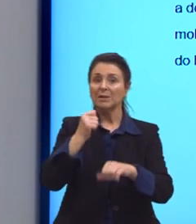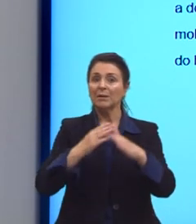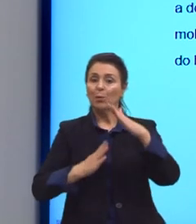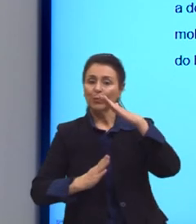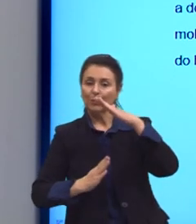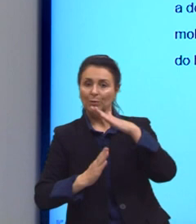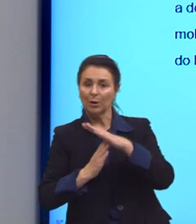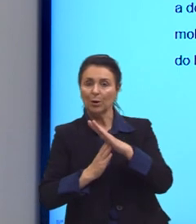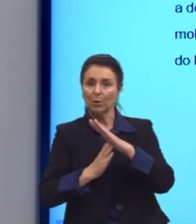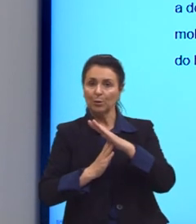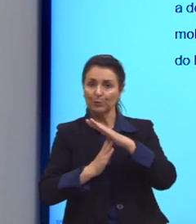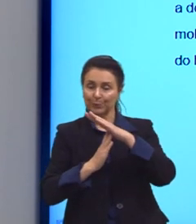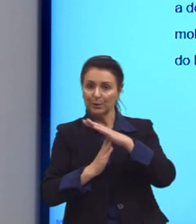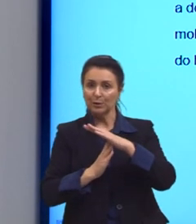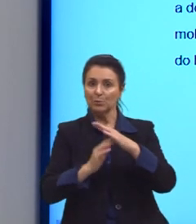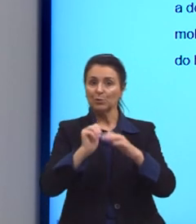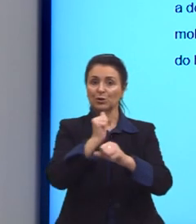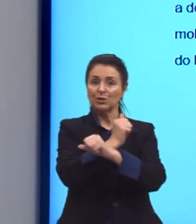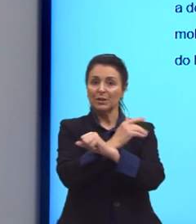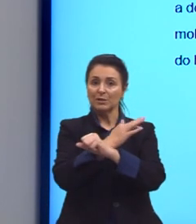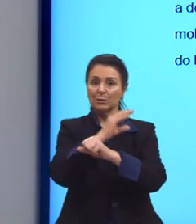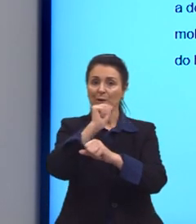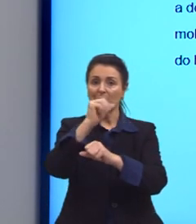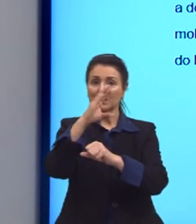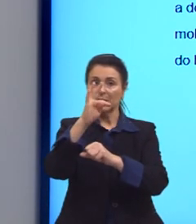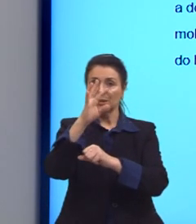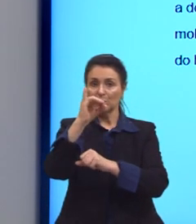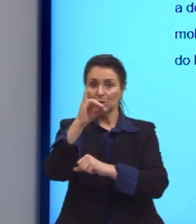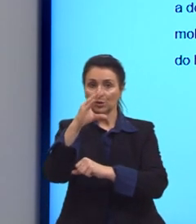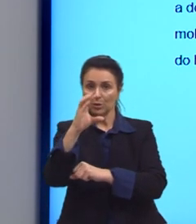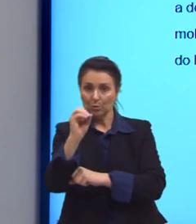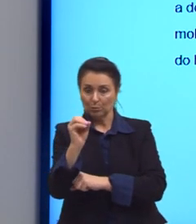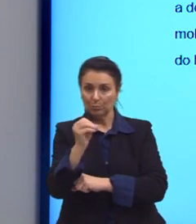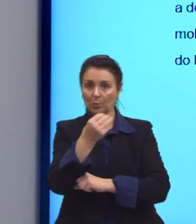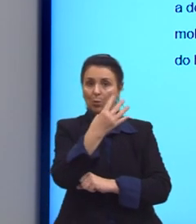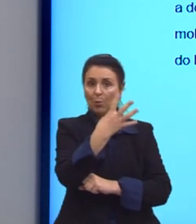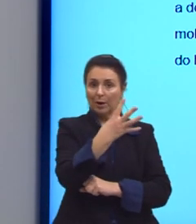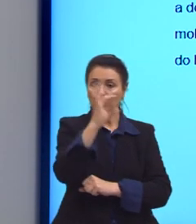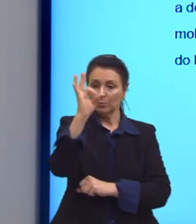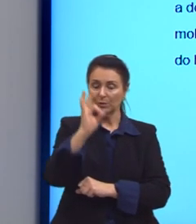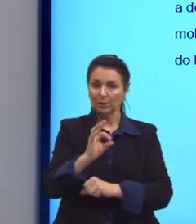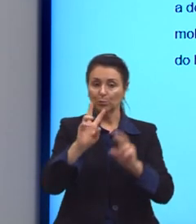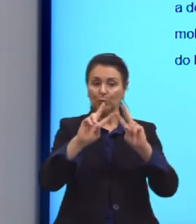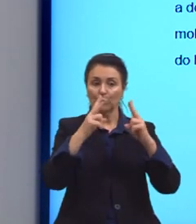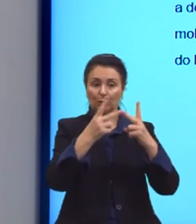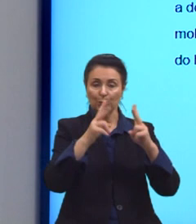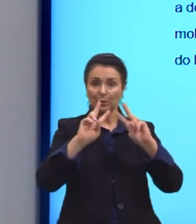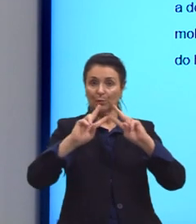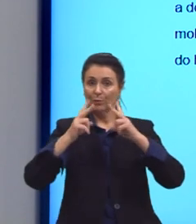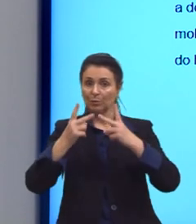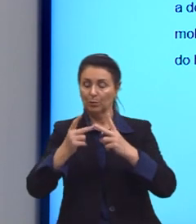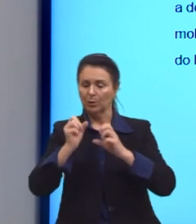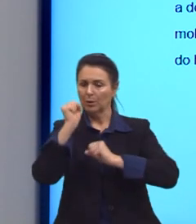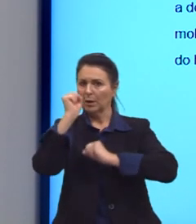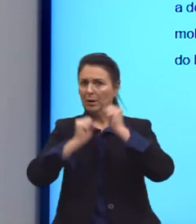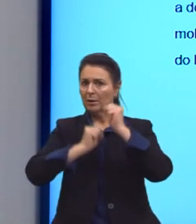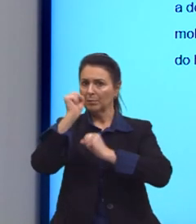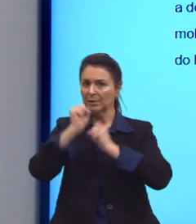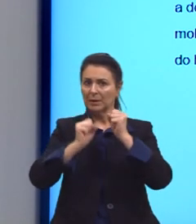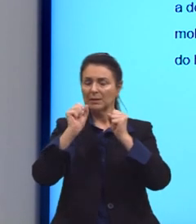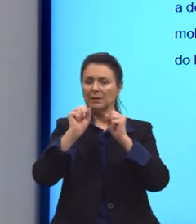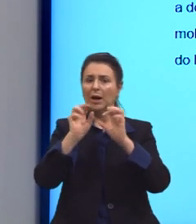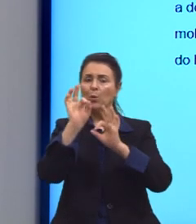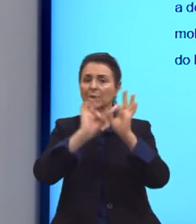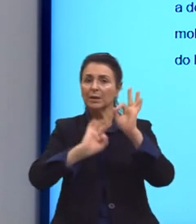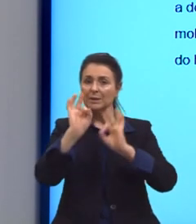ácido acético de 4% volume por volume. uma empresa está desenvolvendo um kit